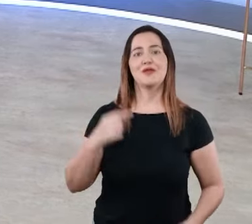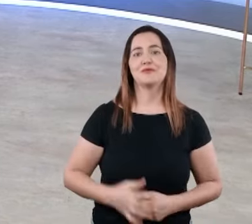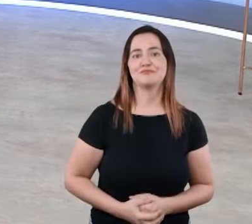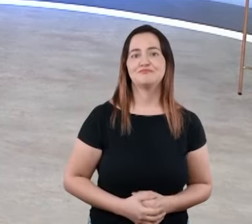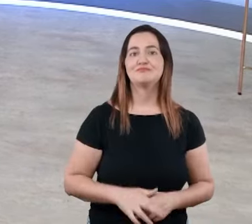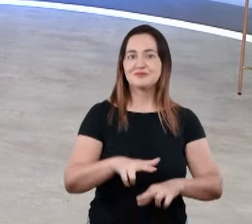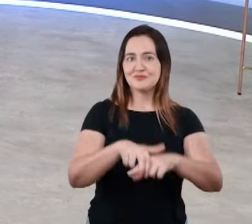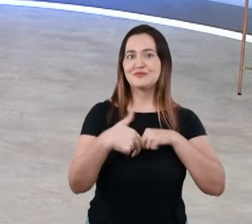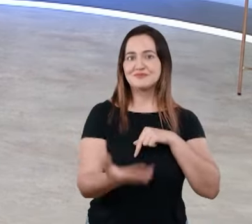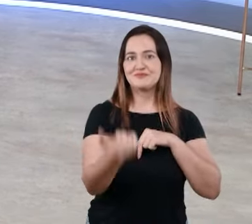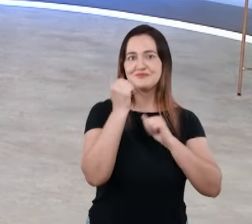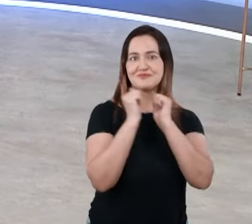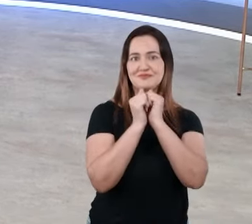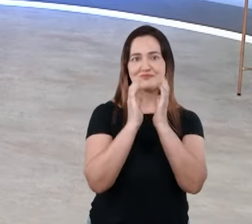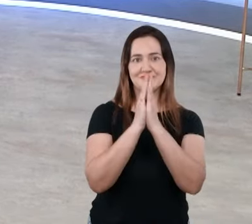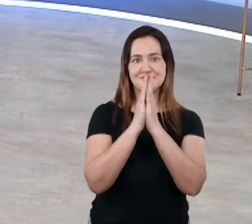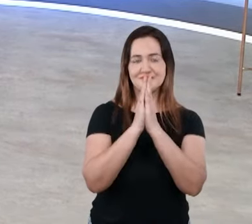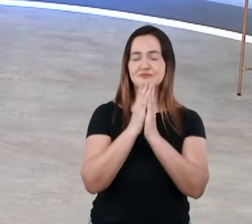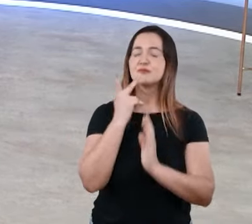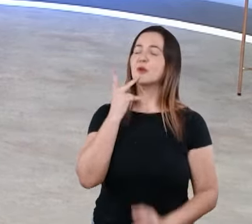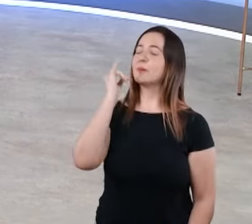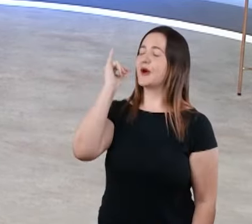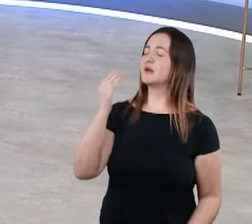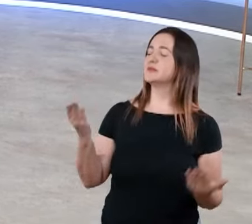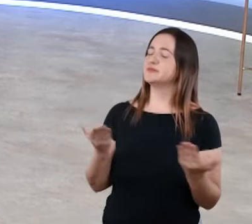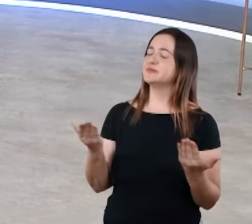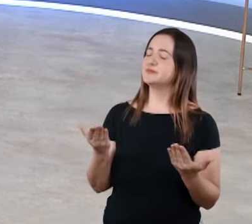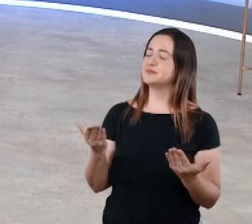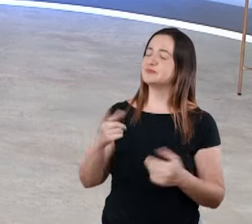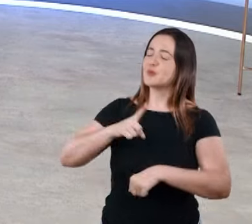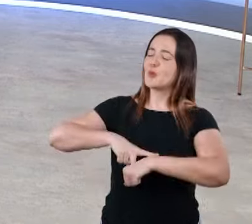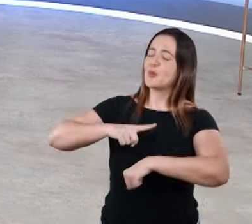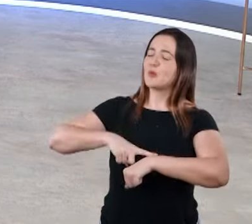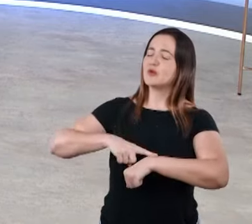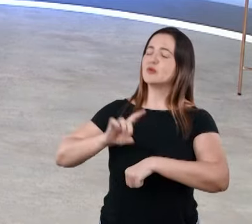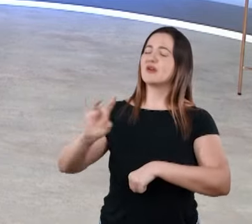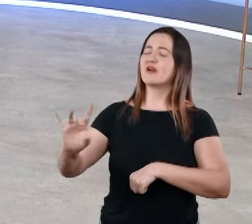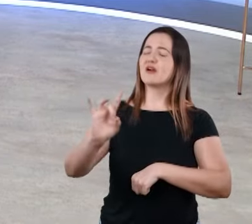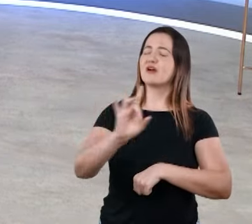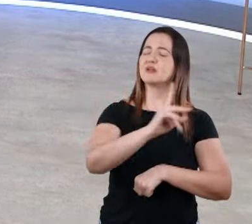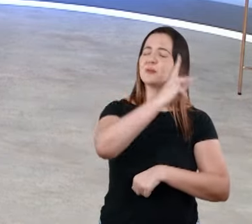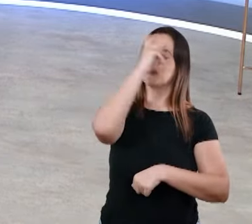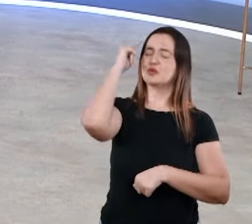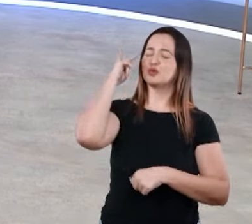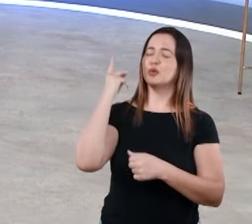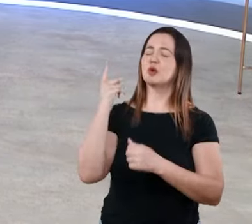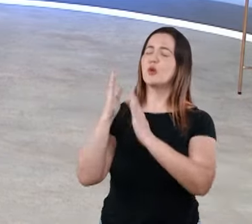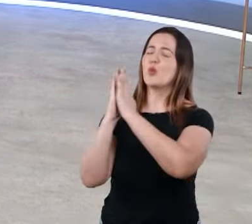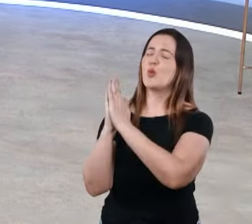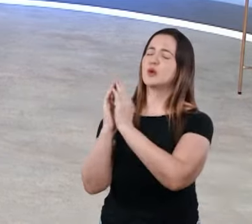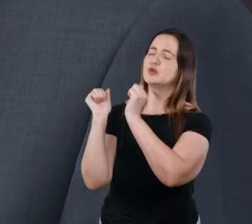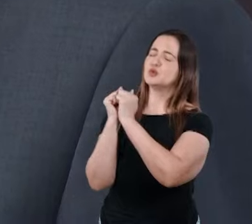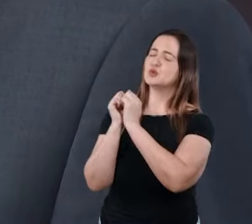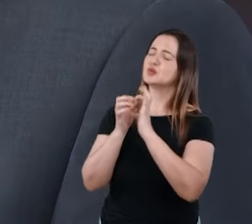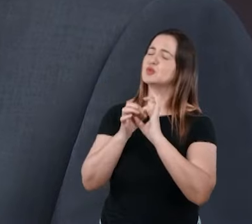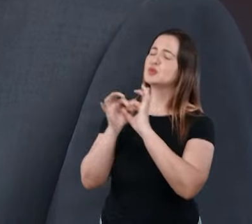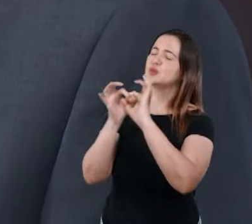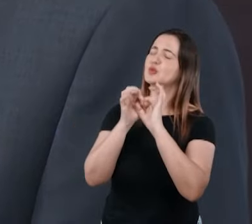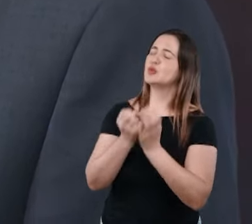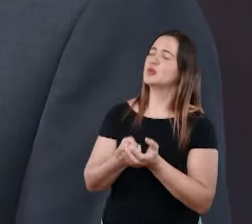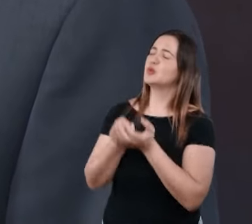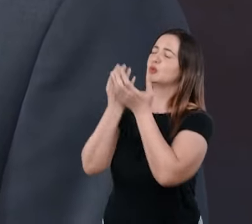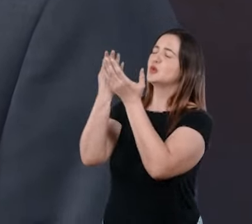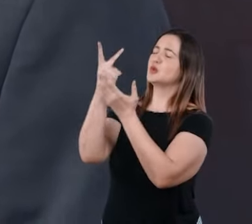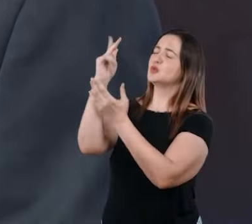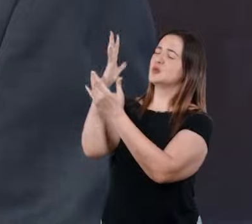eterna. Por isso, eu quero convidar você a orar comigo agora. Pai, nesse momento, eu entrego cada pessoa que ora comigo nas